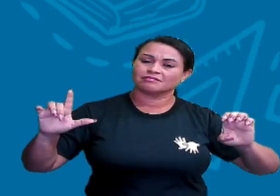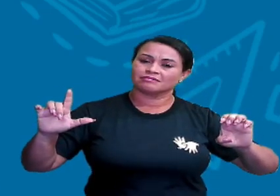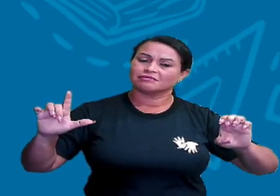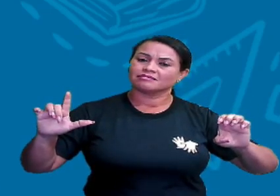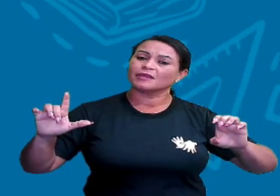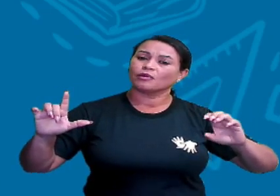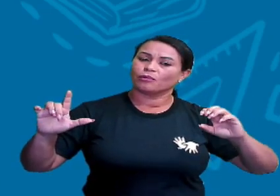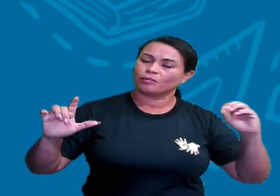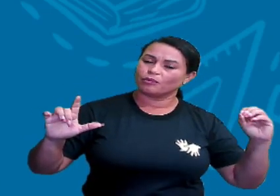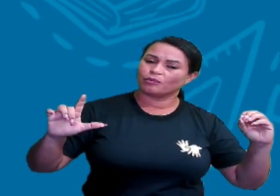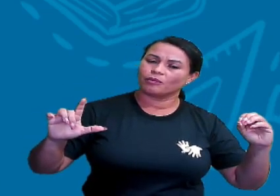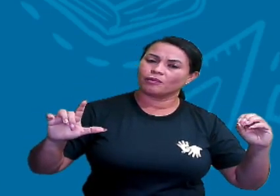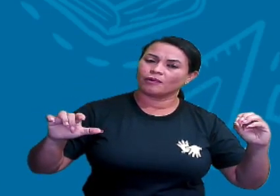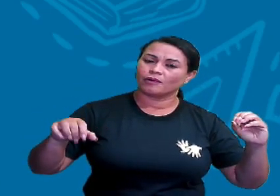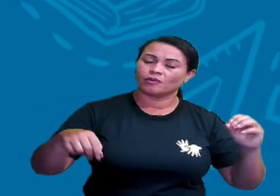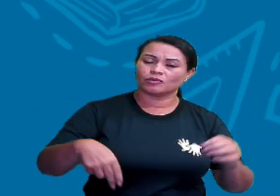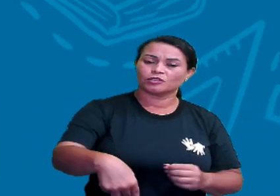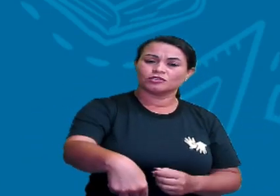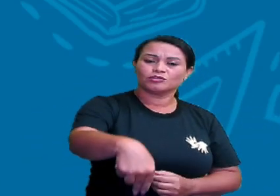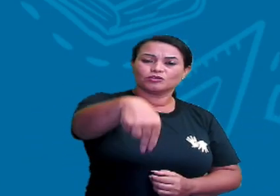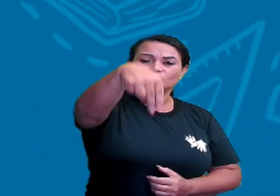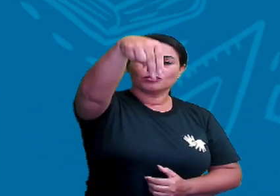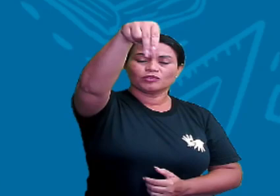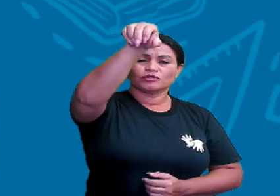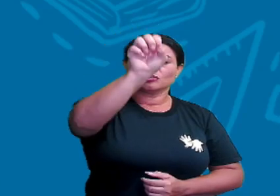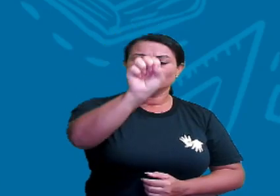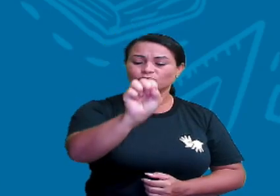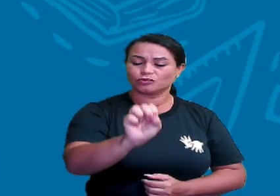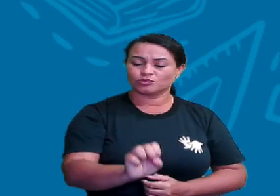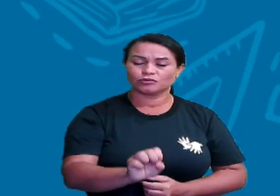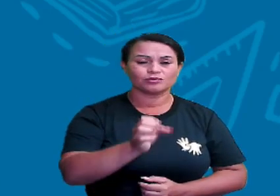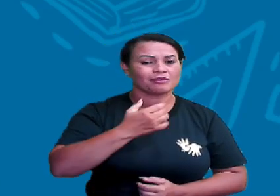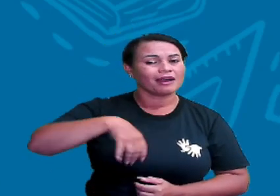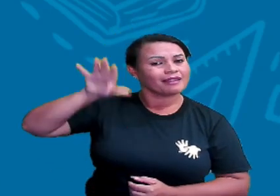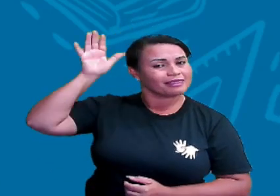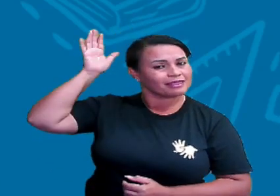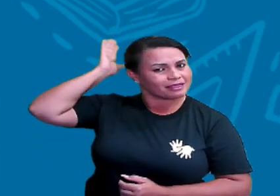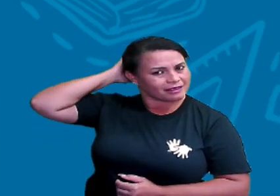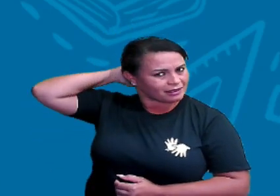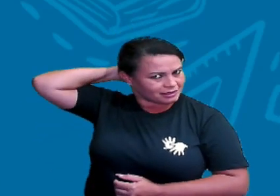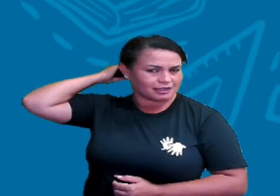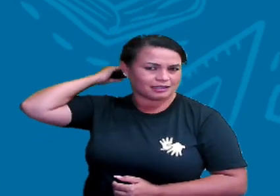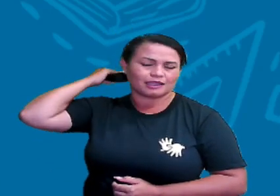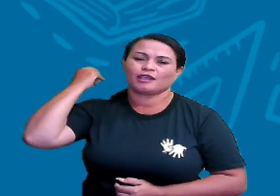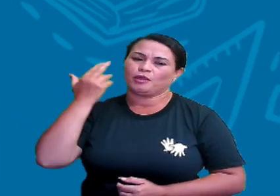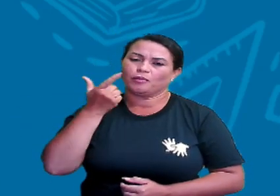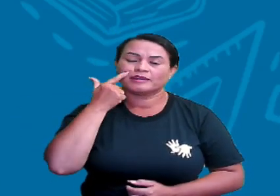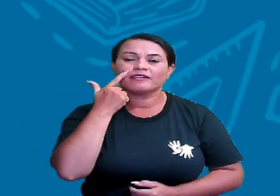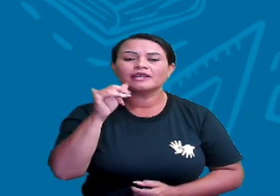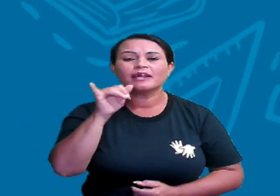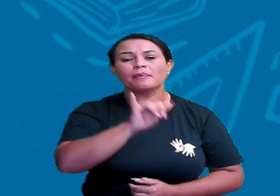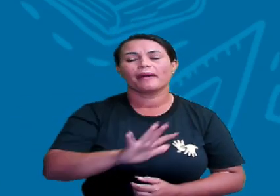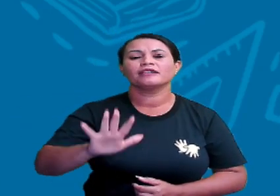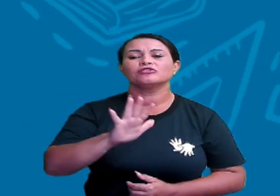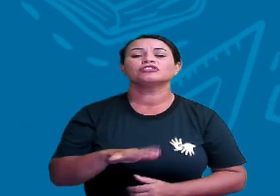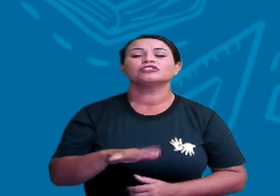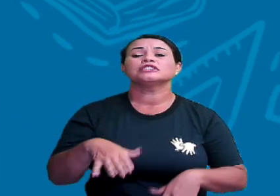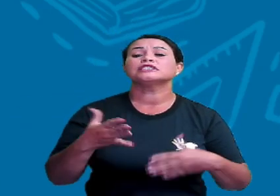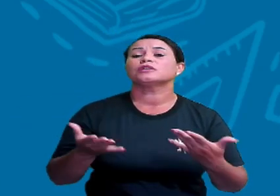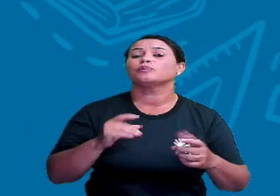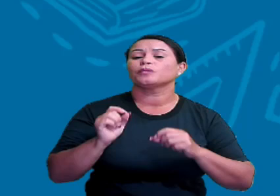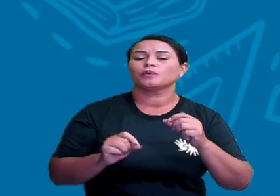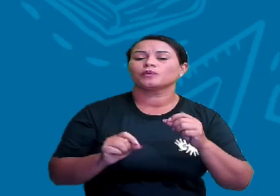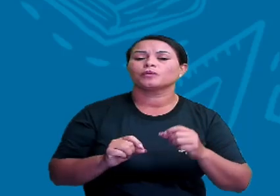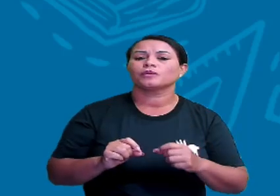e é o oeste. O norte vai ficar na frente e o sul vai ficar nas costas, como está na imagem. Está certo, gente? Então,